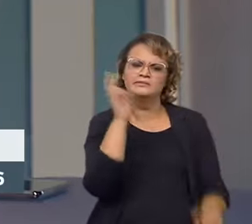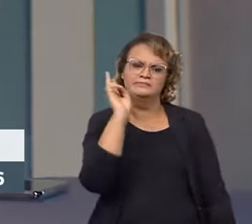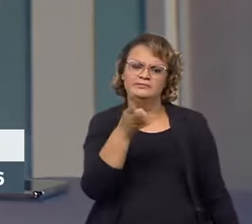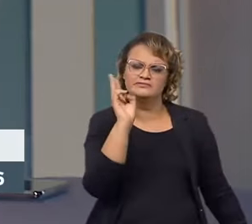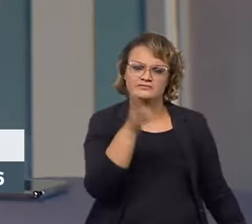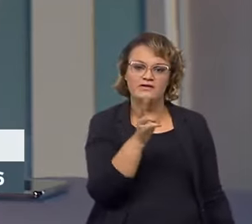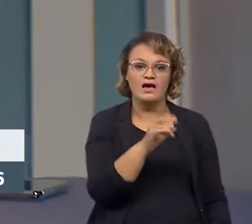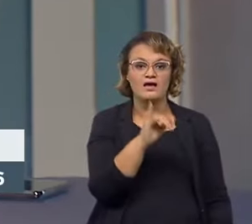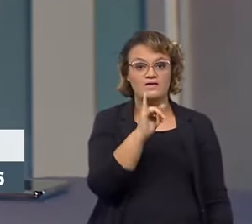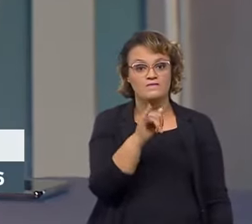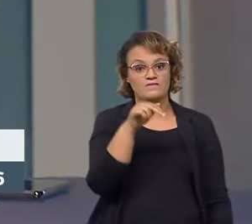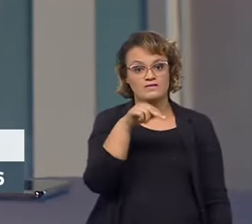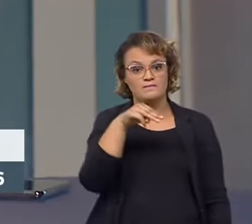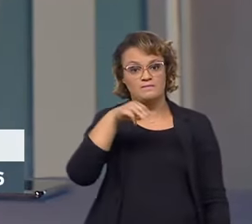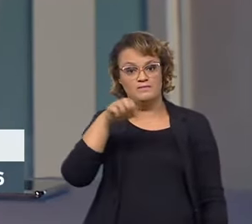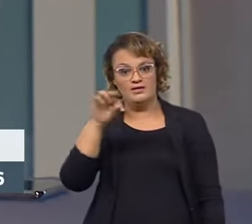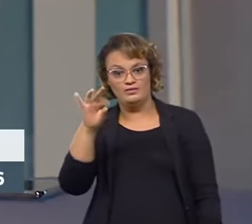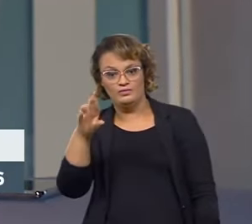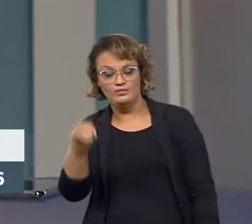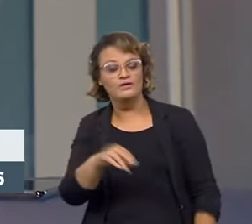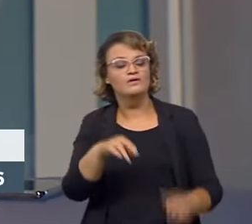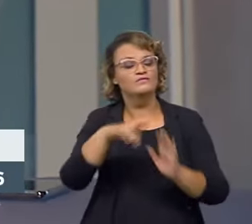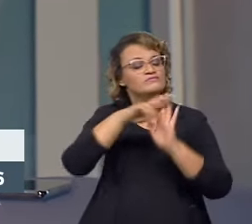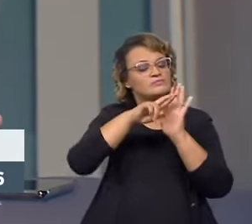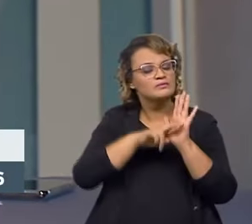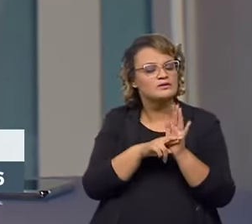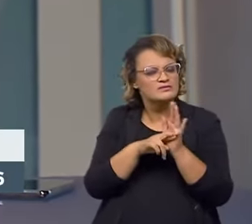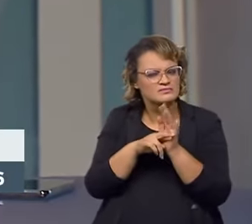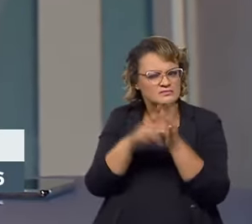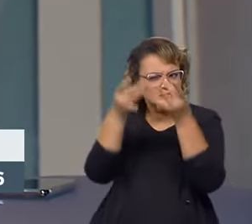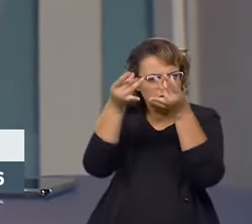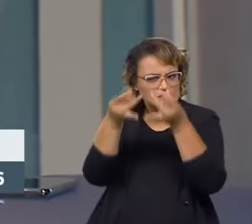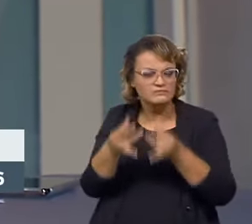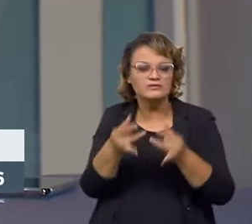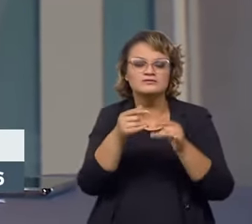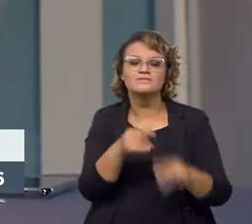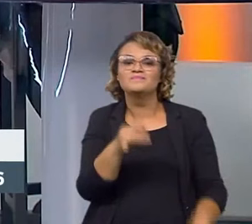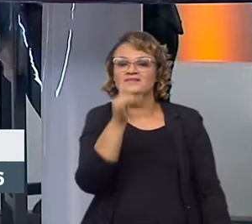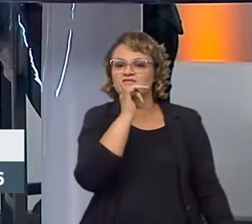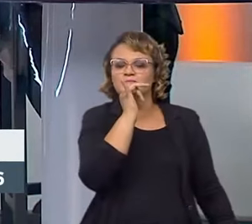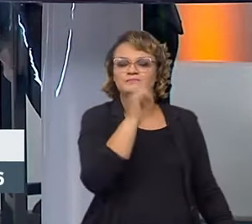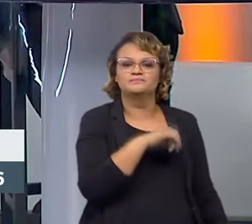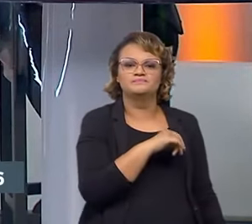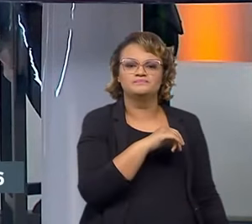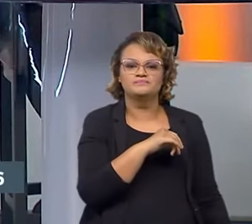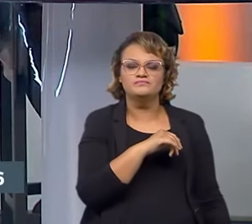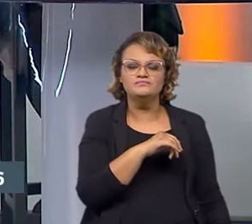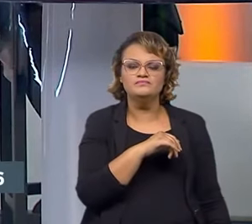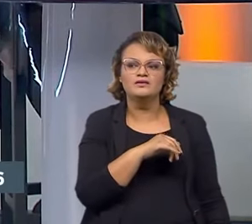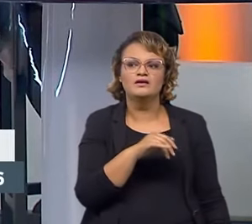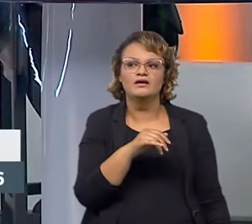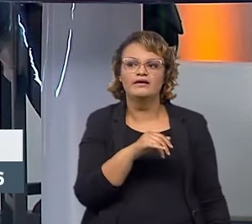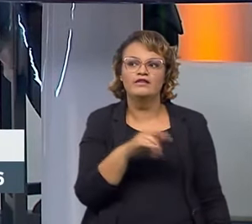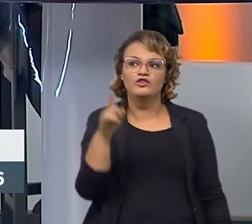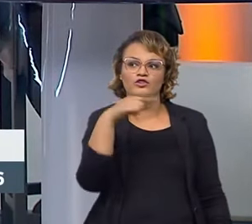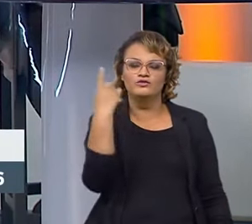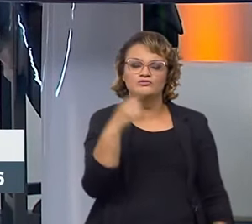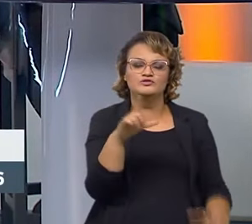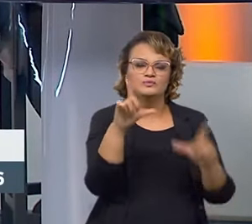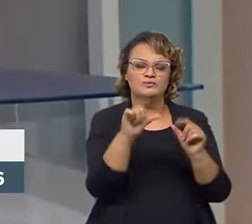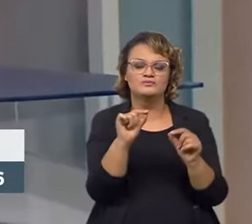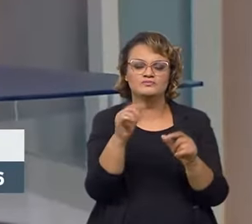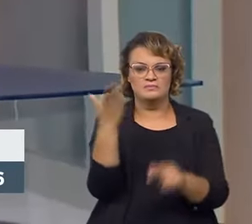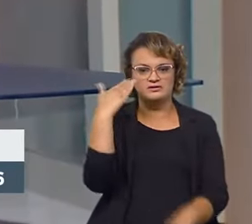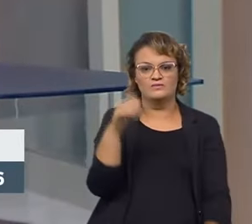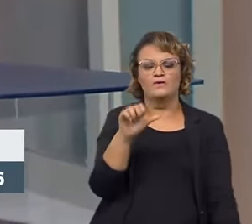Inmetro fez um pente fino em toda essa regulamentação. Só para ter uma ideia, em termos de alcance, nós reduzimos de